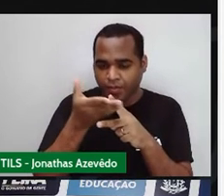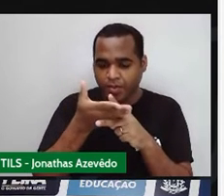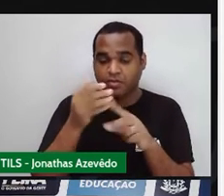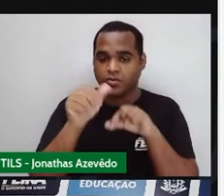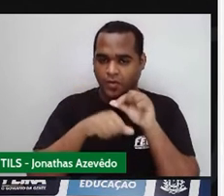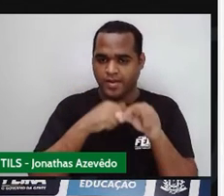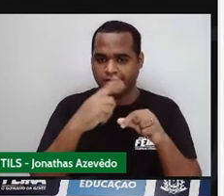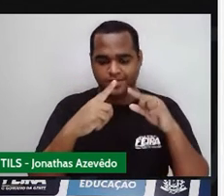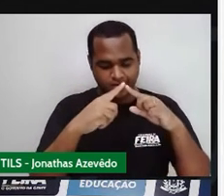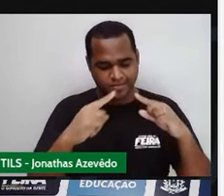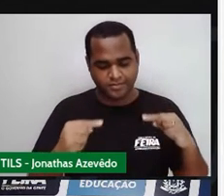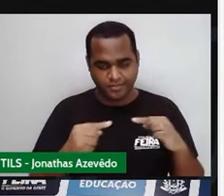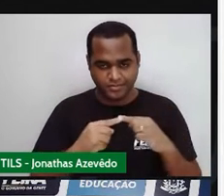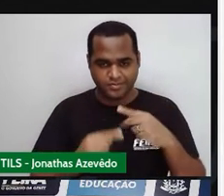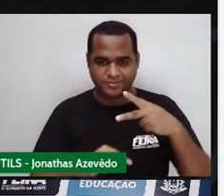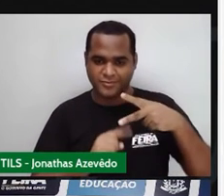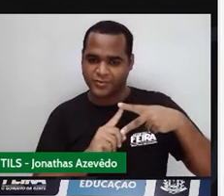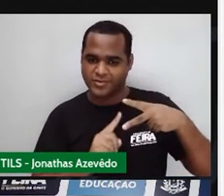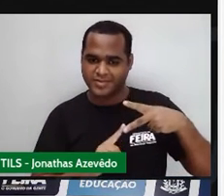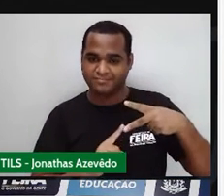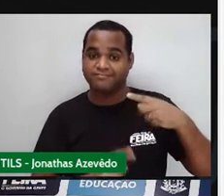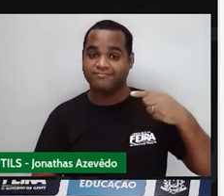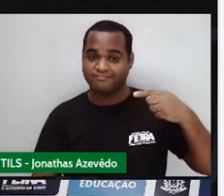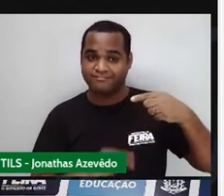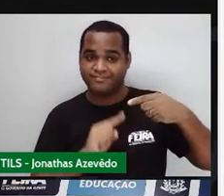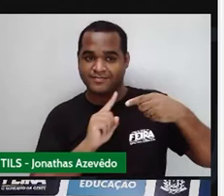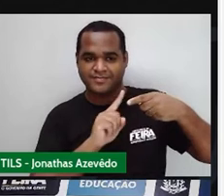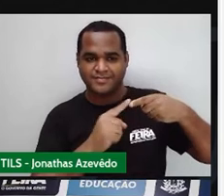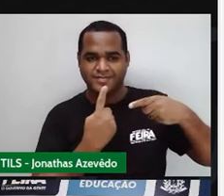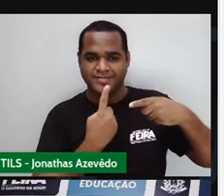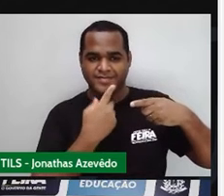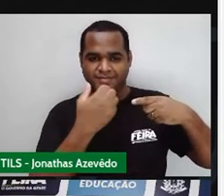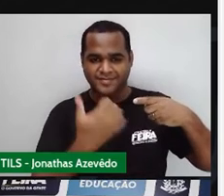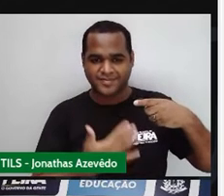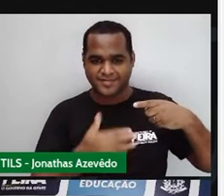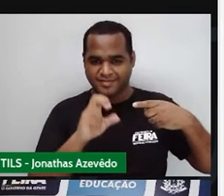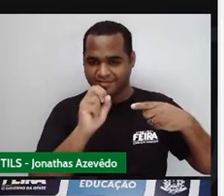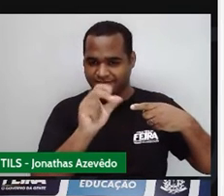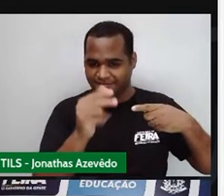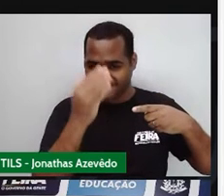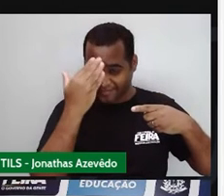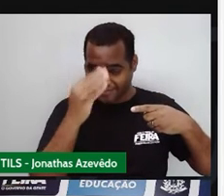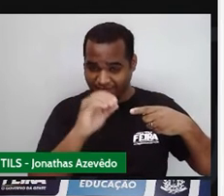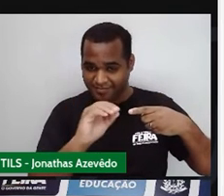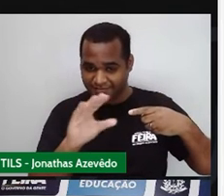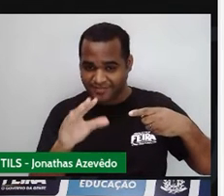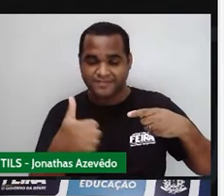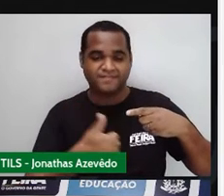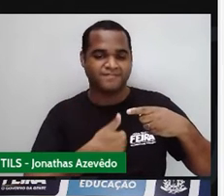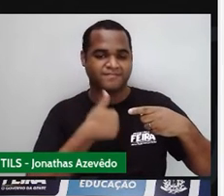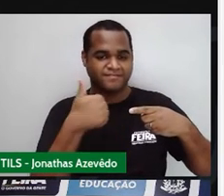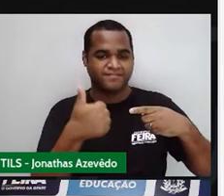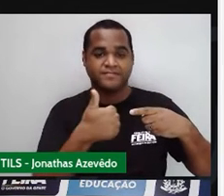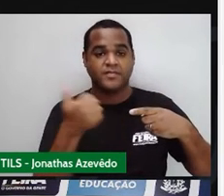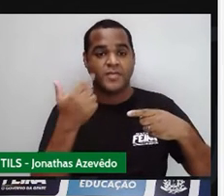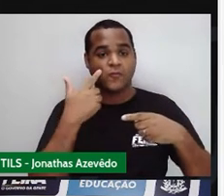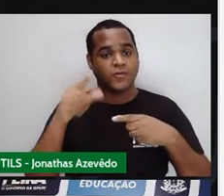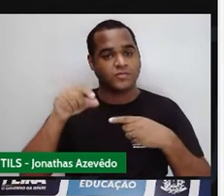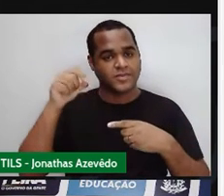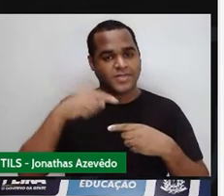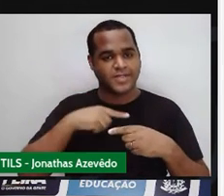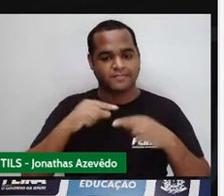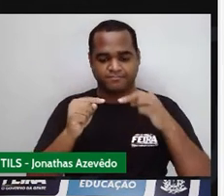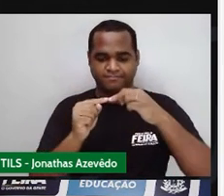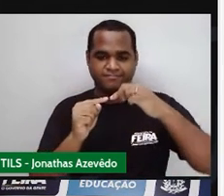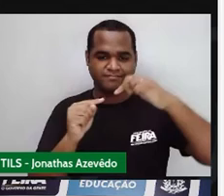no primeiro passo. Tranquilo? Então, beleza. Eu vou escolher essa diagonalzinha aqui, ó.